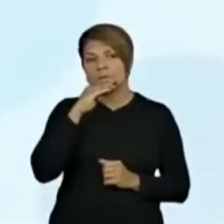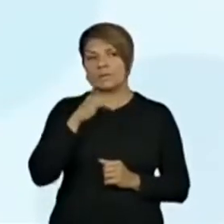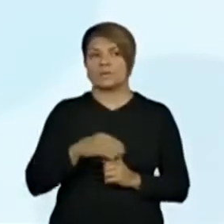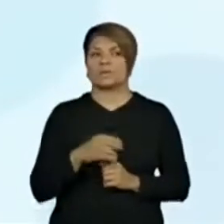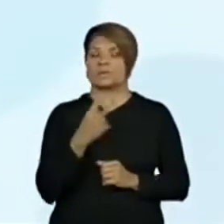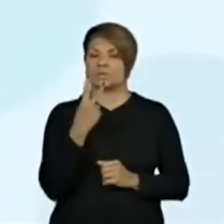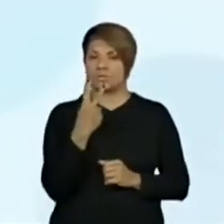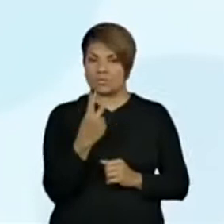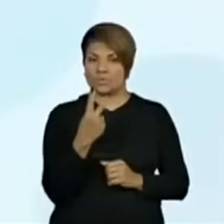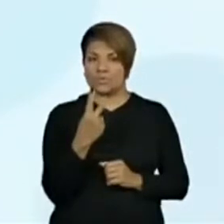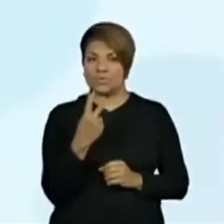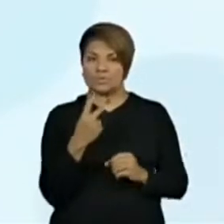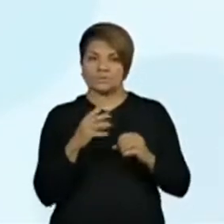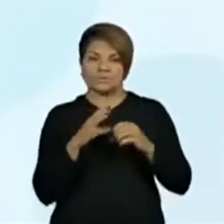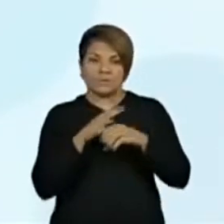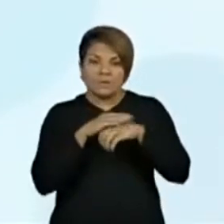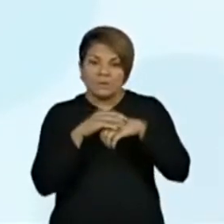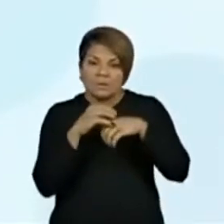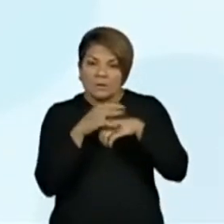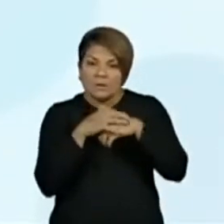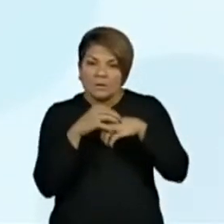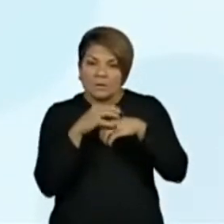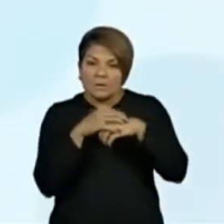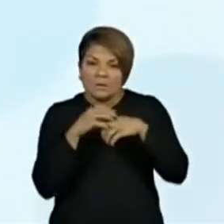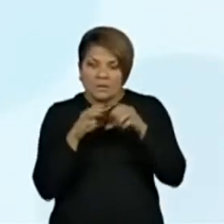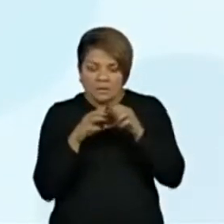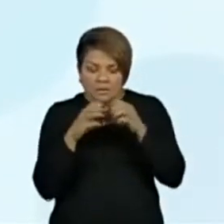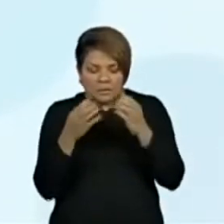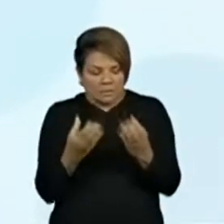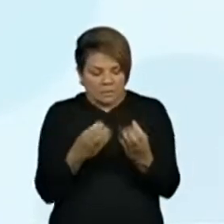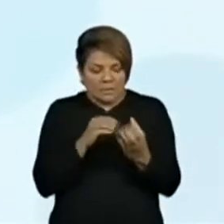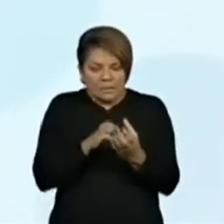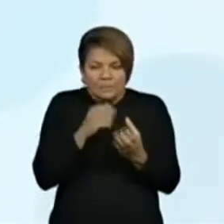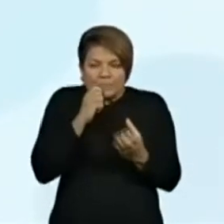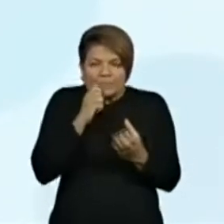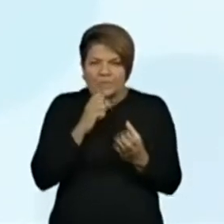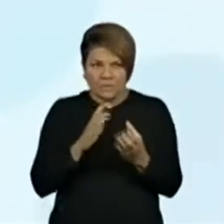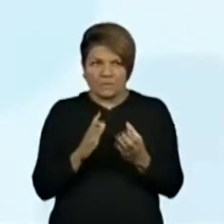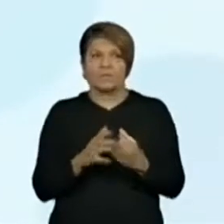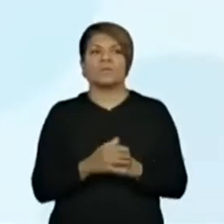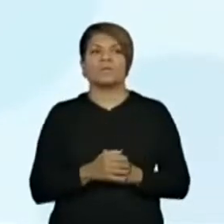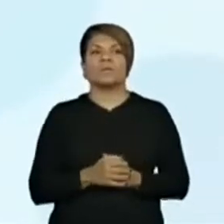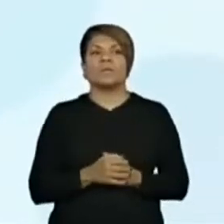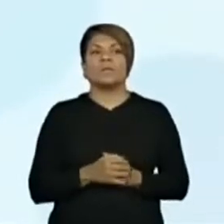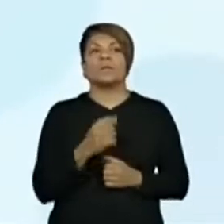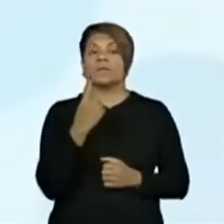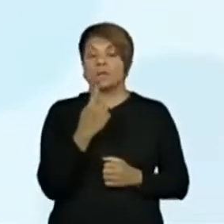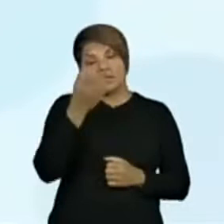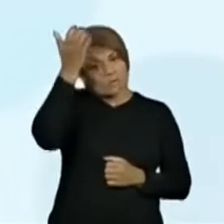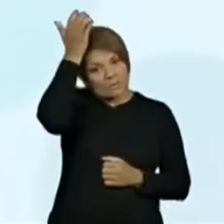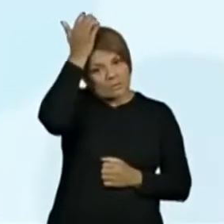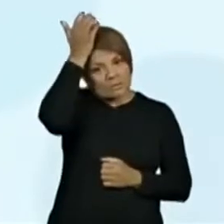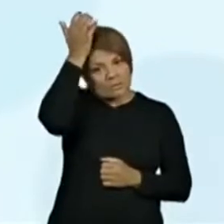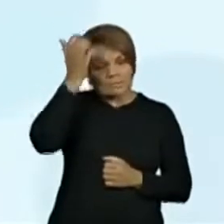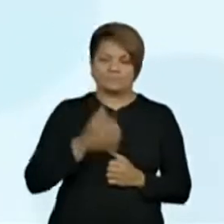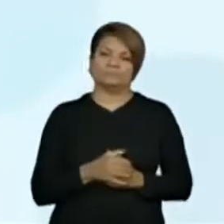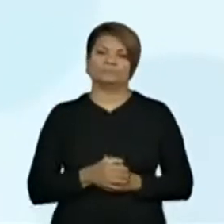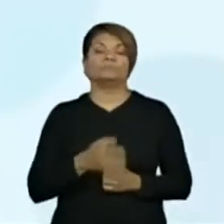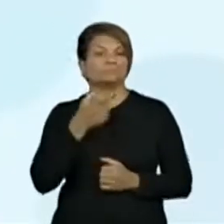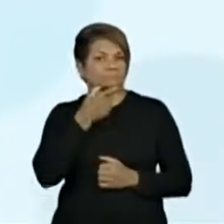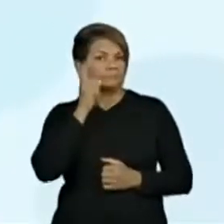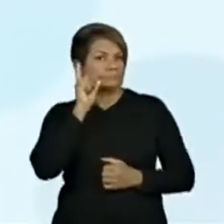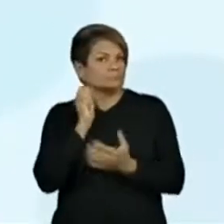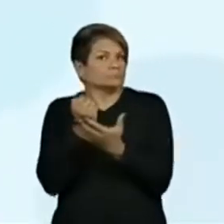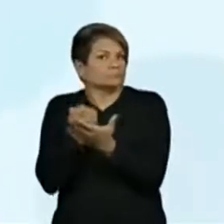kiwis. E uma lata de leite condensado. Certo? Tudo que a Ana Flávia ontem comprou. Precisou comprar.